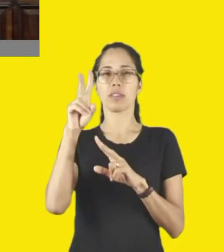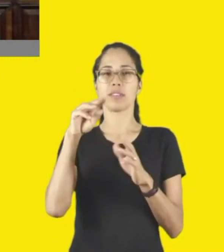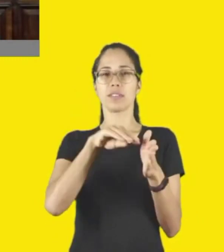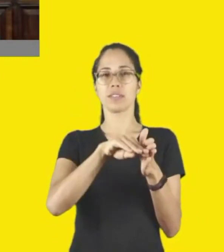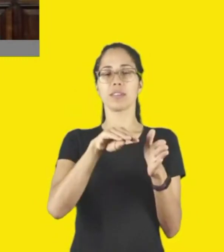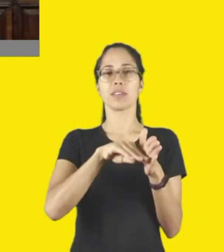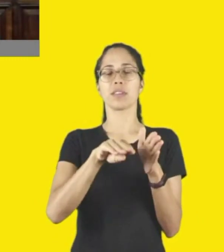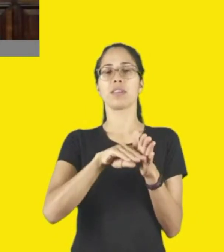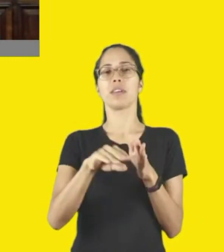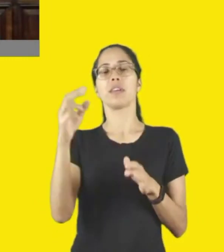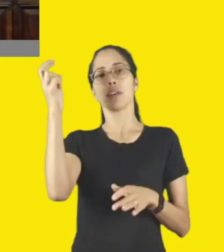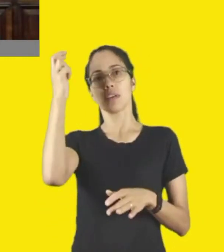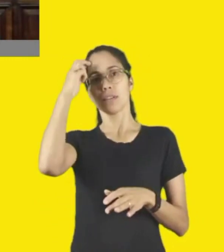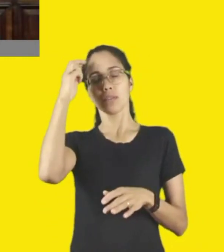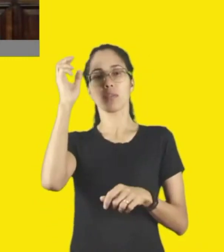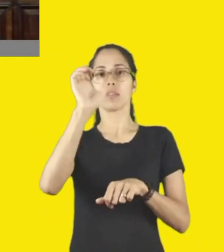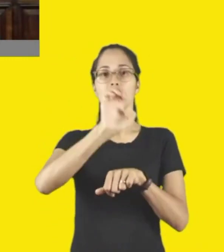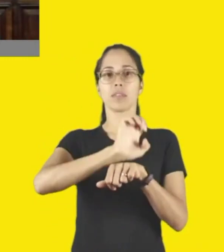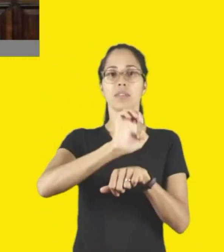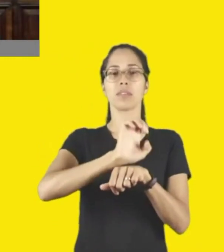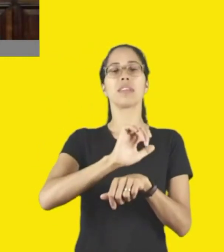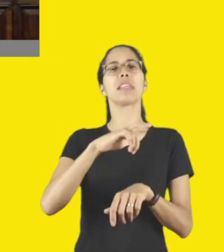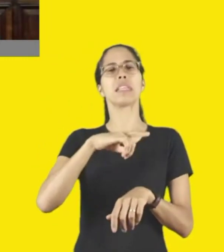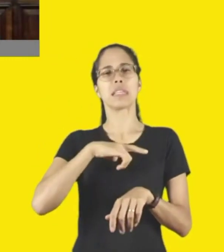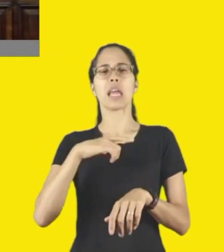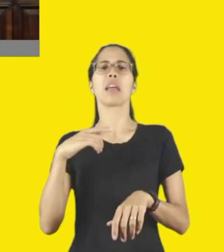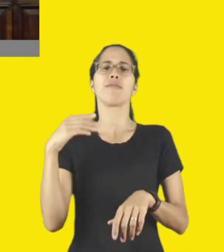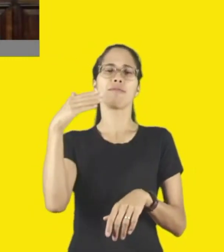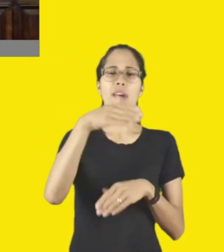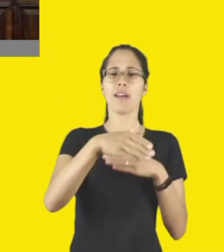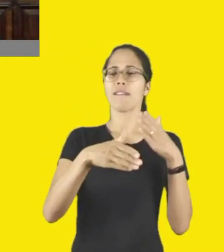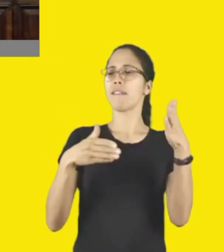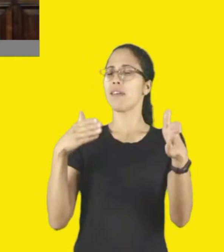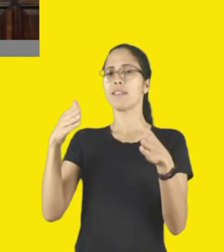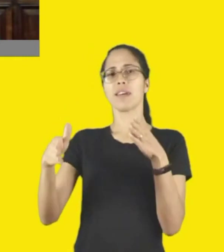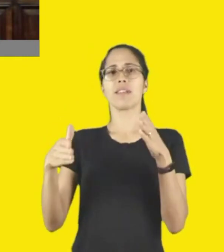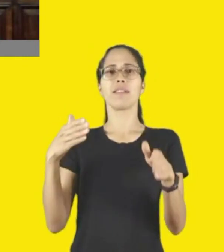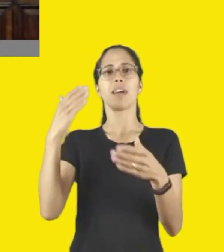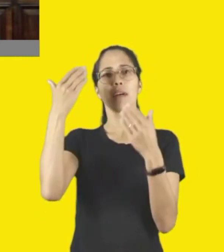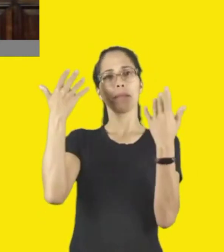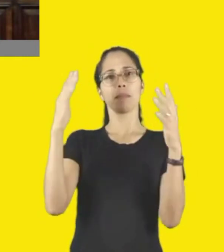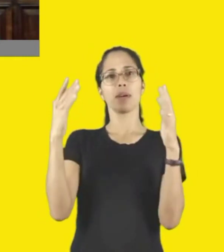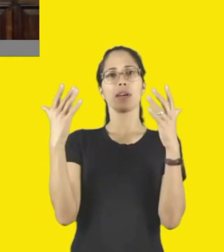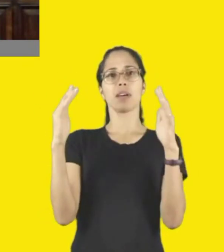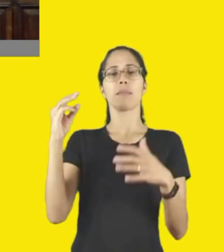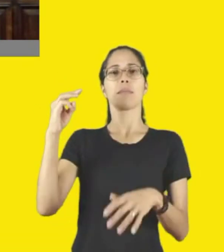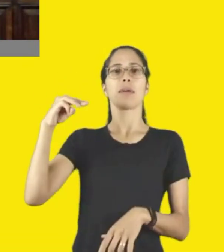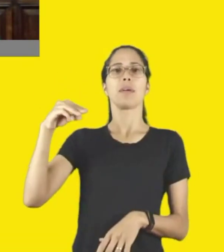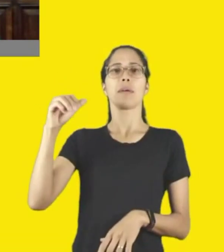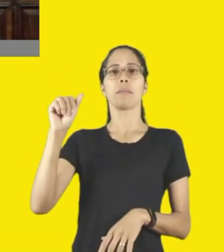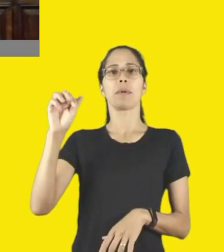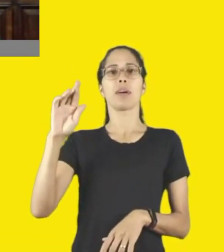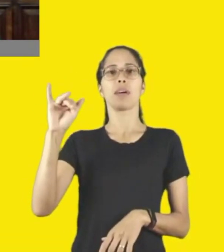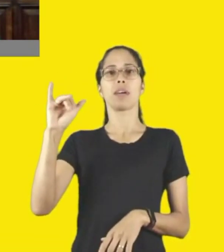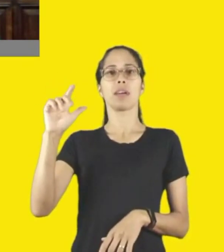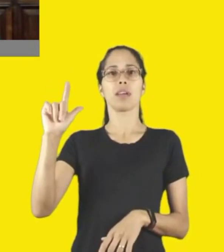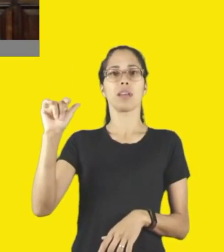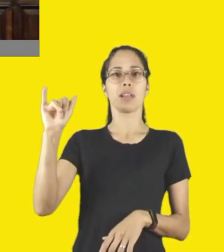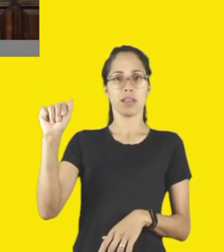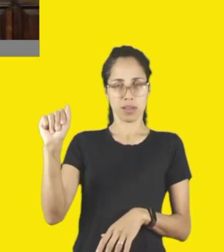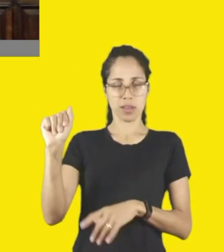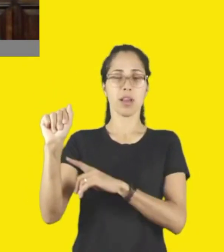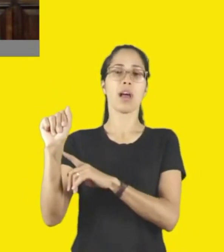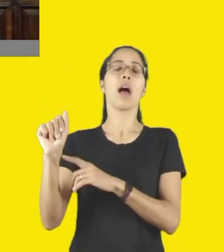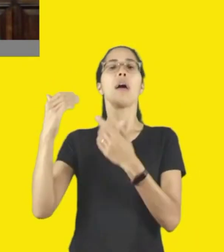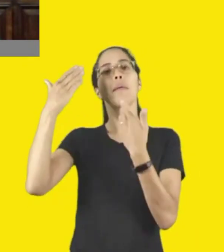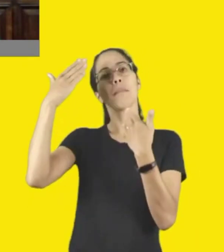Tem chegado muito em nossos municípios. Parabéns, secretária Marília, como já te disse pessoalmente, os diálogos da Secretaria com os municípios e